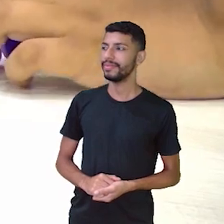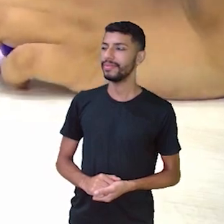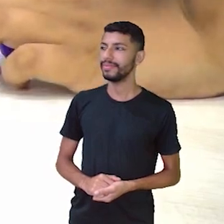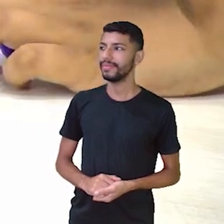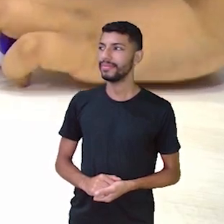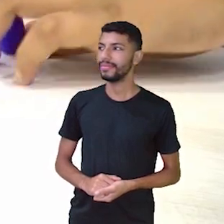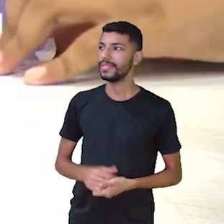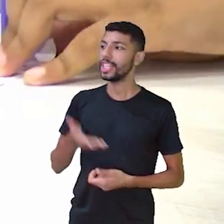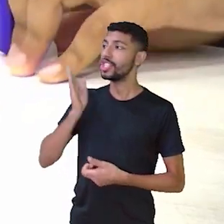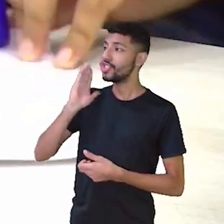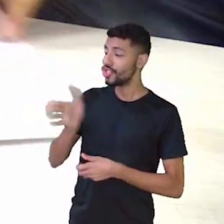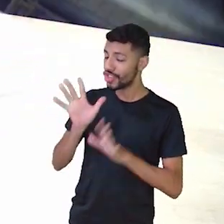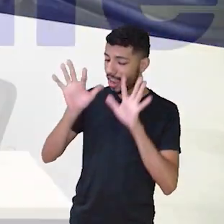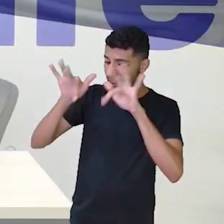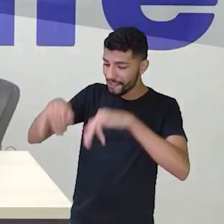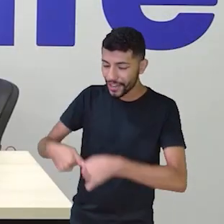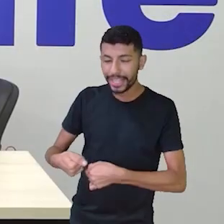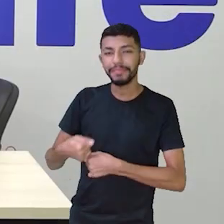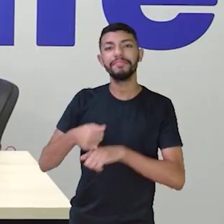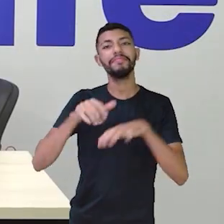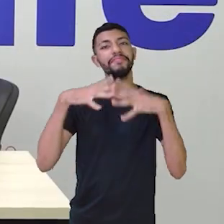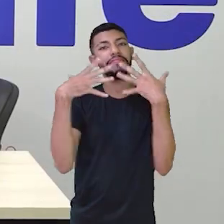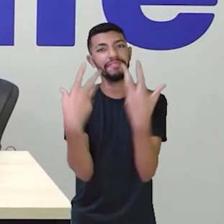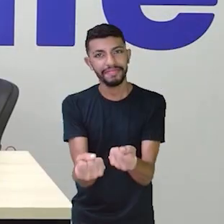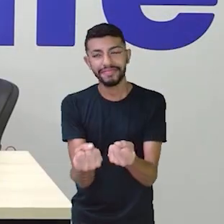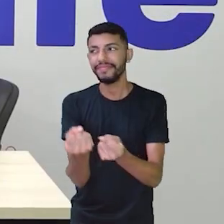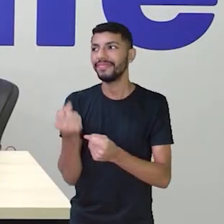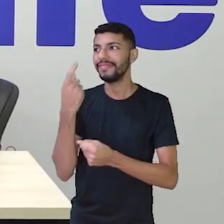Já terminou ali, vamos lá!